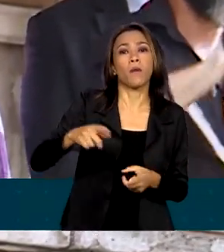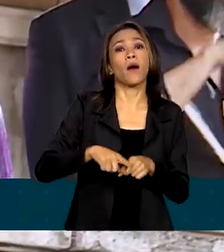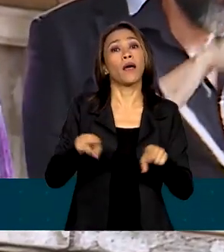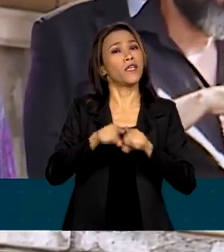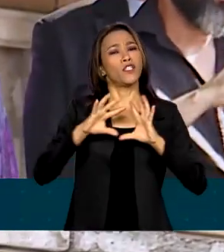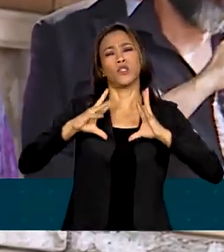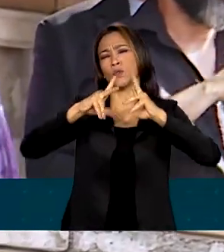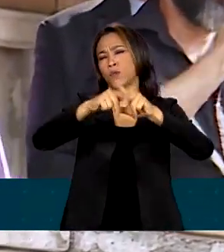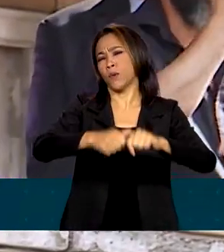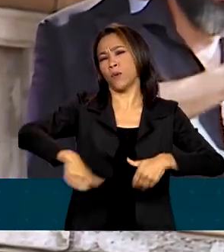e de toda a América do Sul.